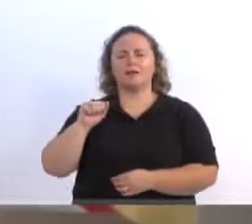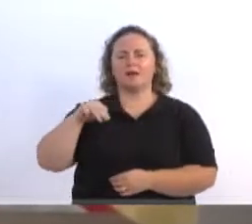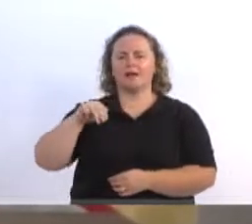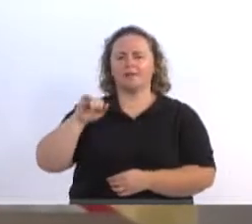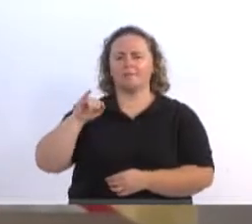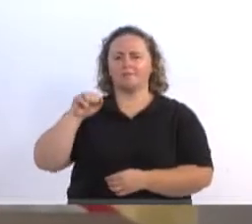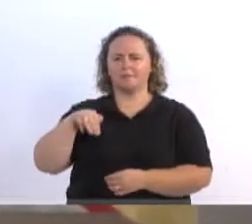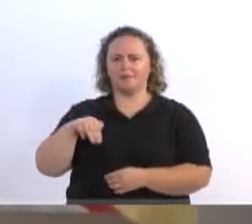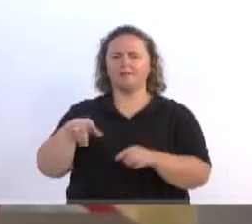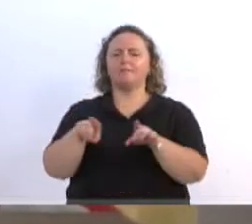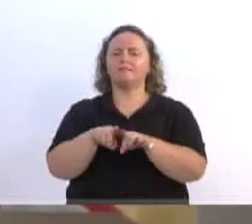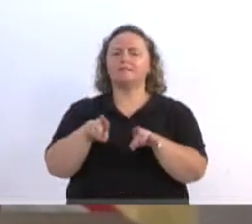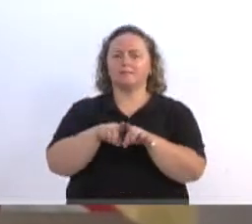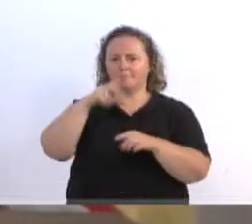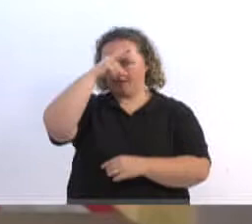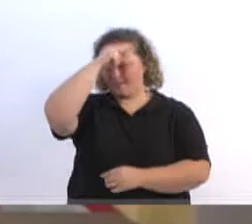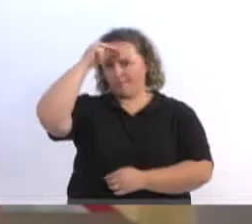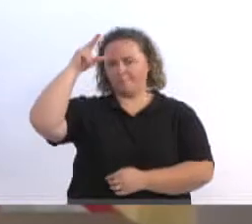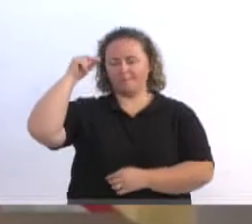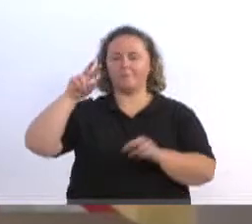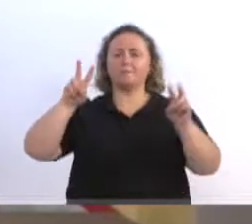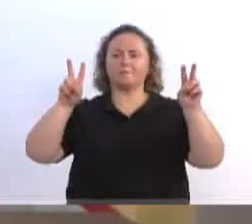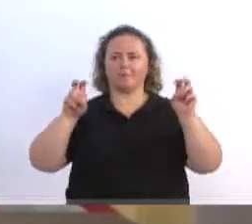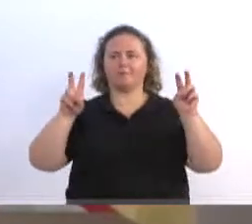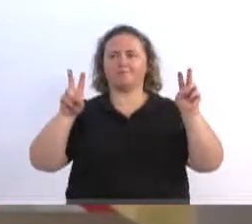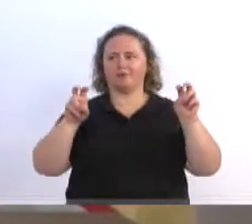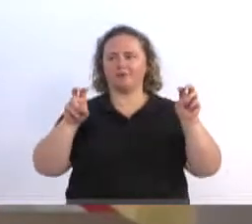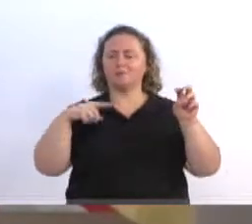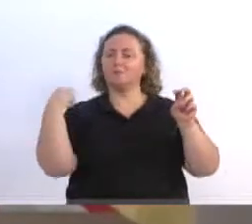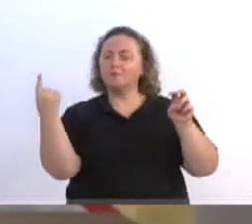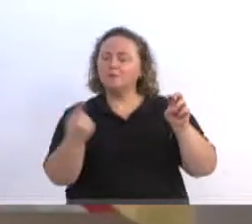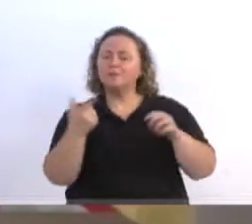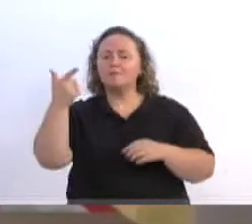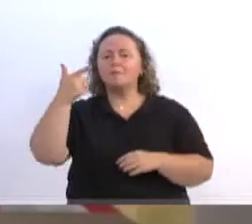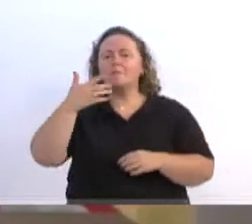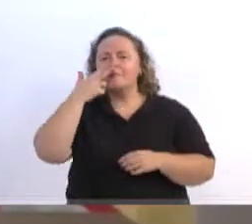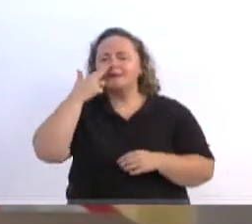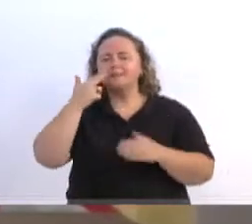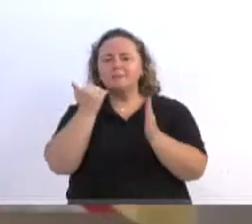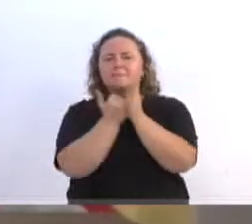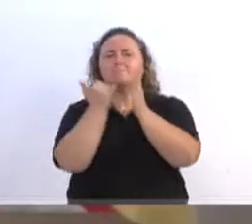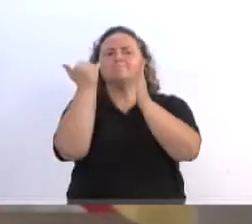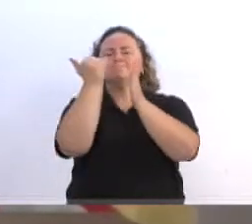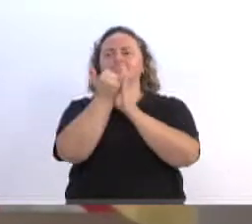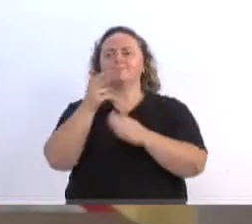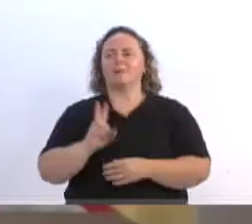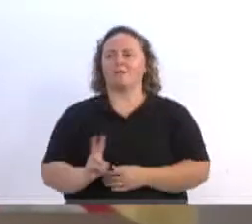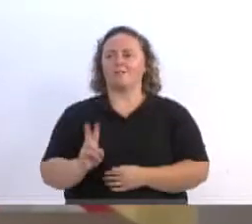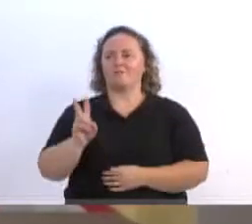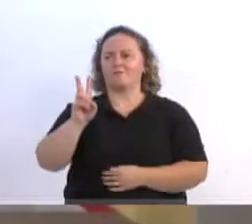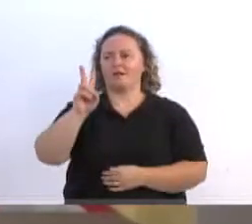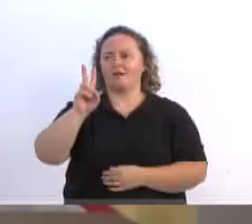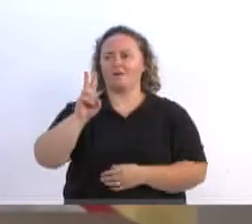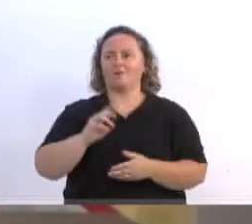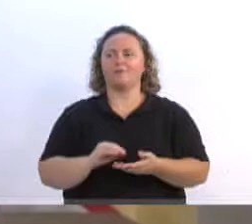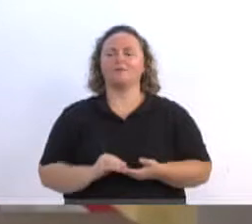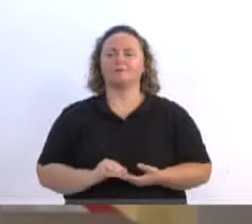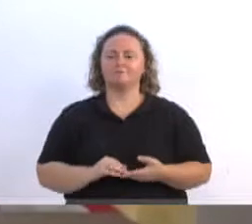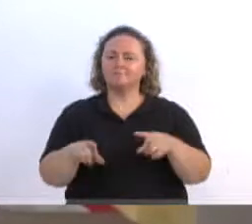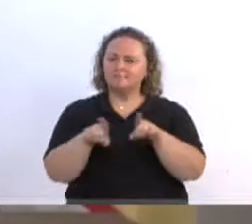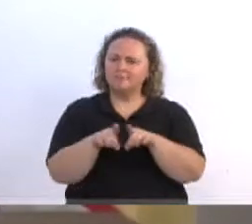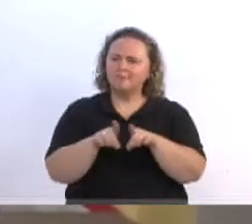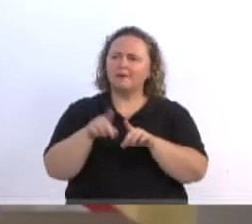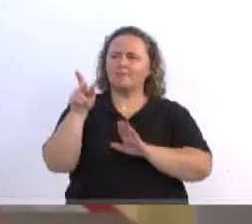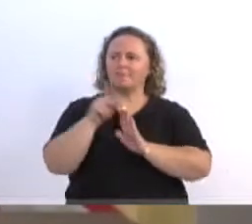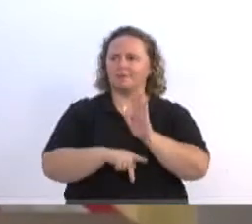com o próprio prefeito a respeito da temática, nós precisamos dar mais valor a essas crianças. Nós precisamos dar mais valor a esse projeto.